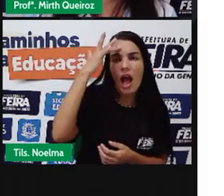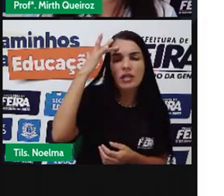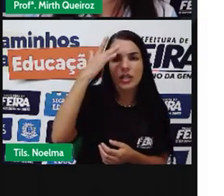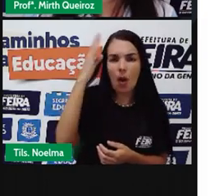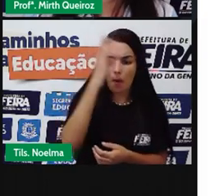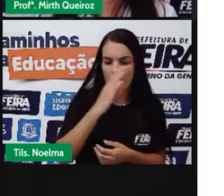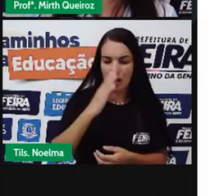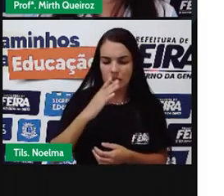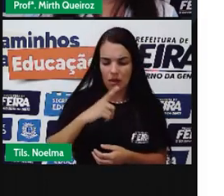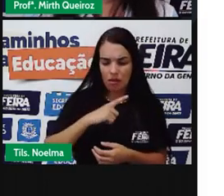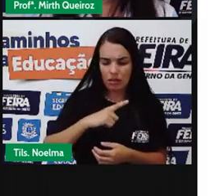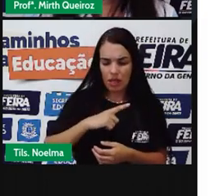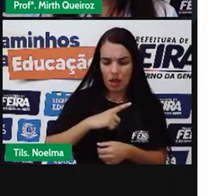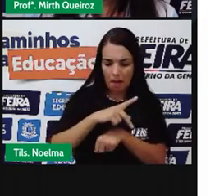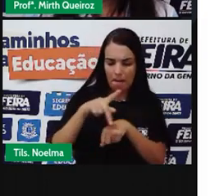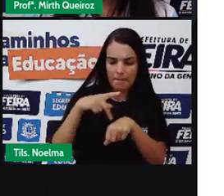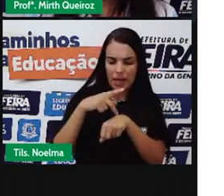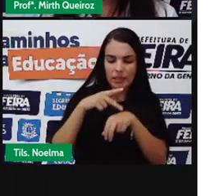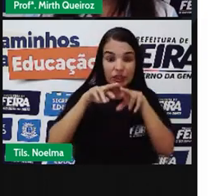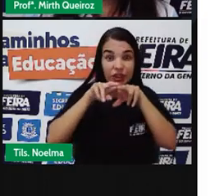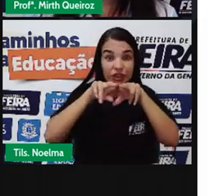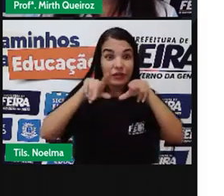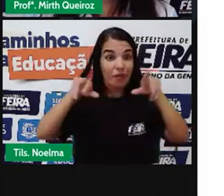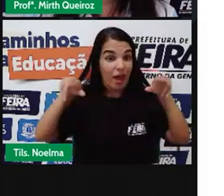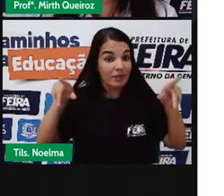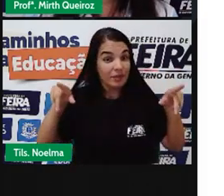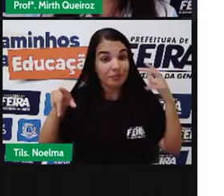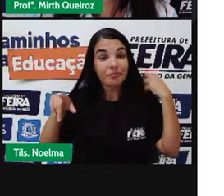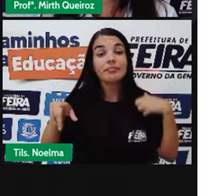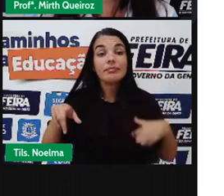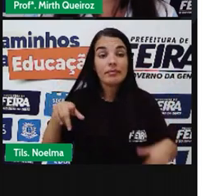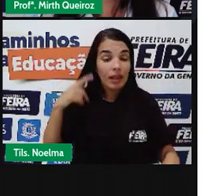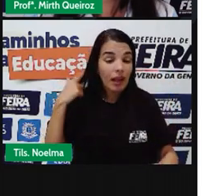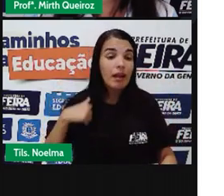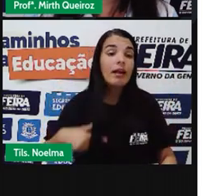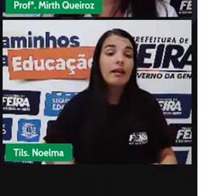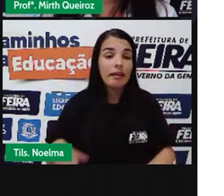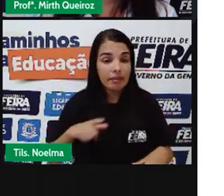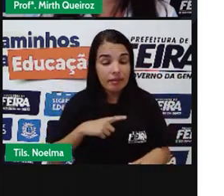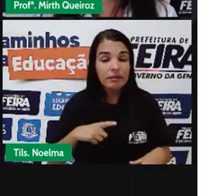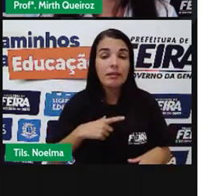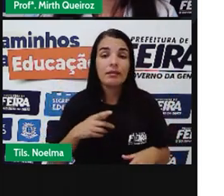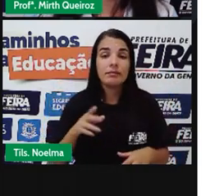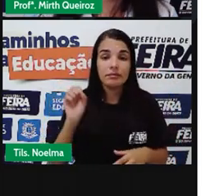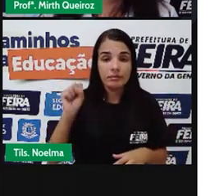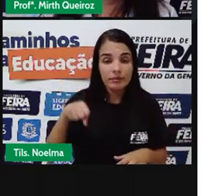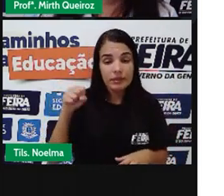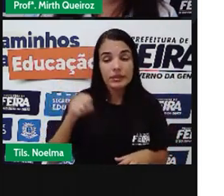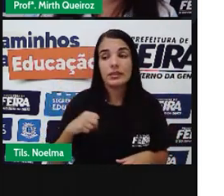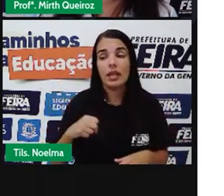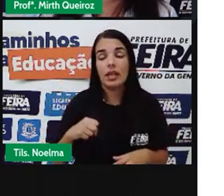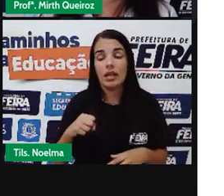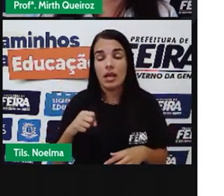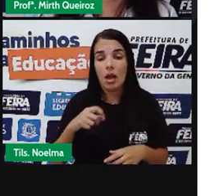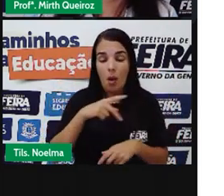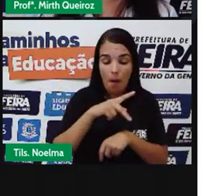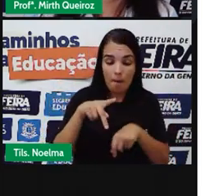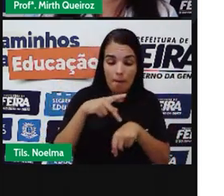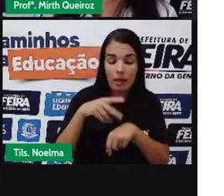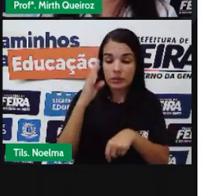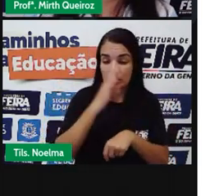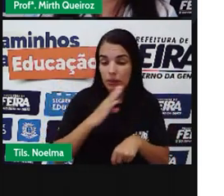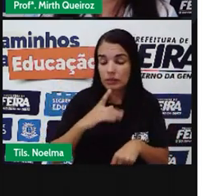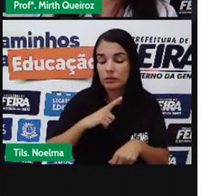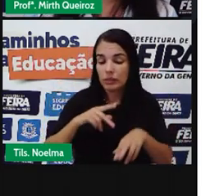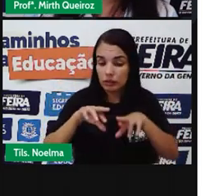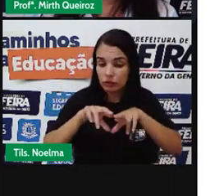diverso? A música vai retratar isso também Em relação a essa diversidade O Brasil é sim um país diverso Como a